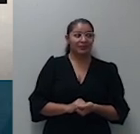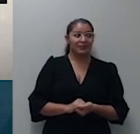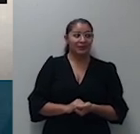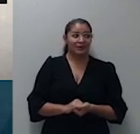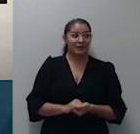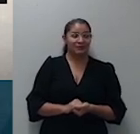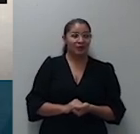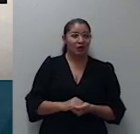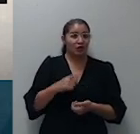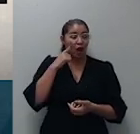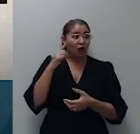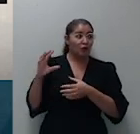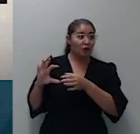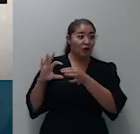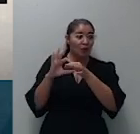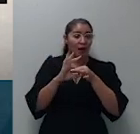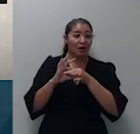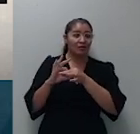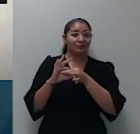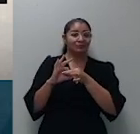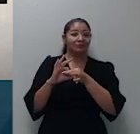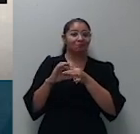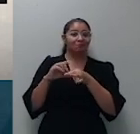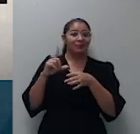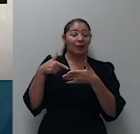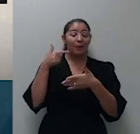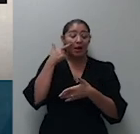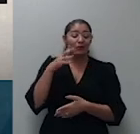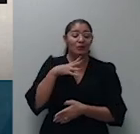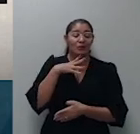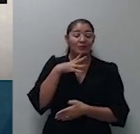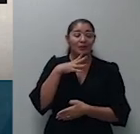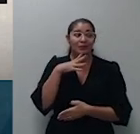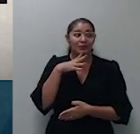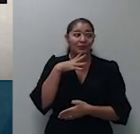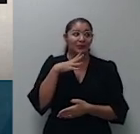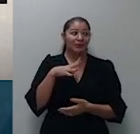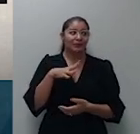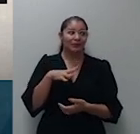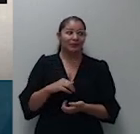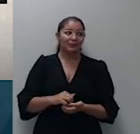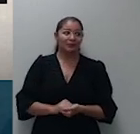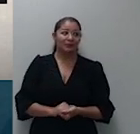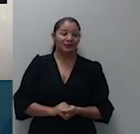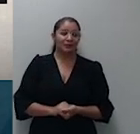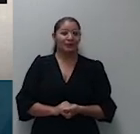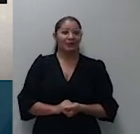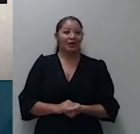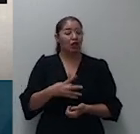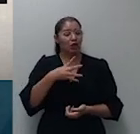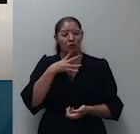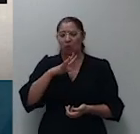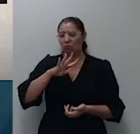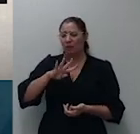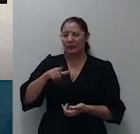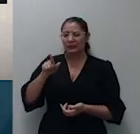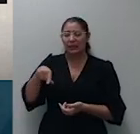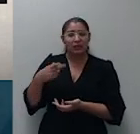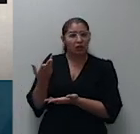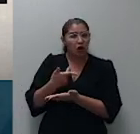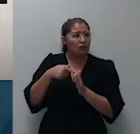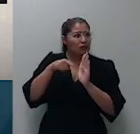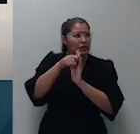depois de tomar conhecimento da ação também não tomou conhecimento daquela decisão anterior